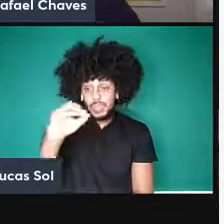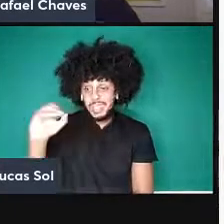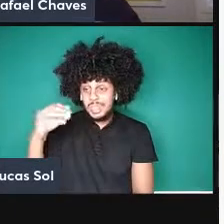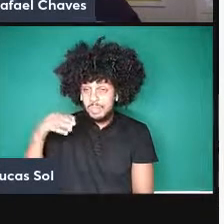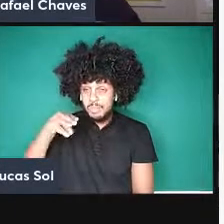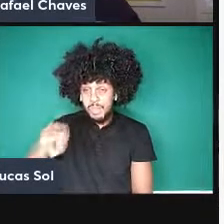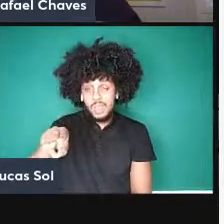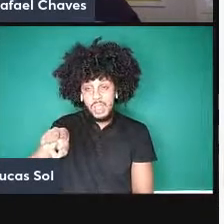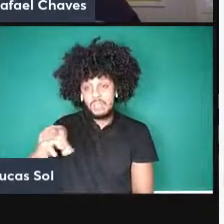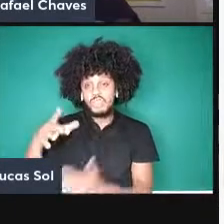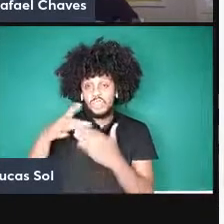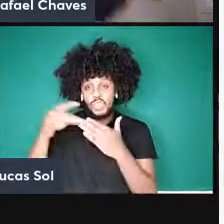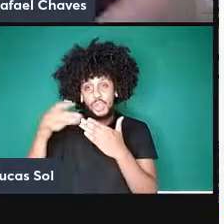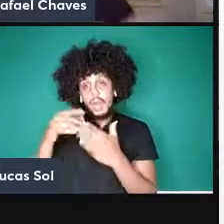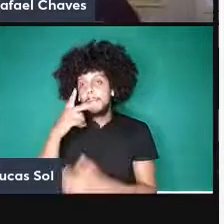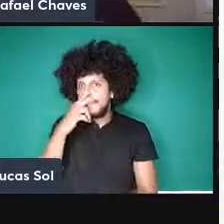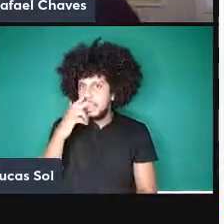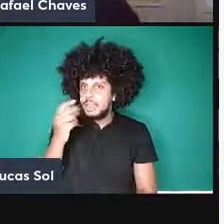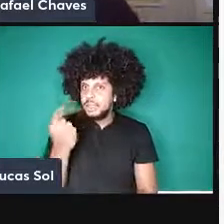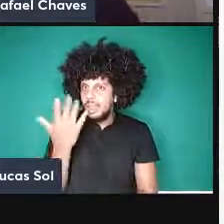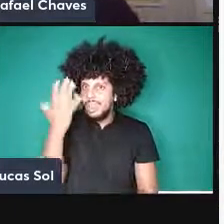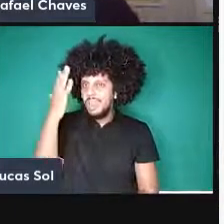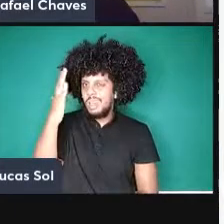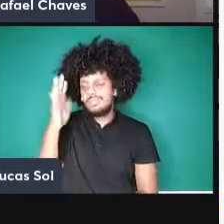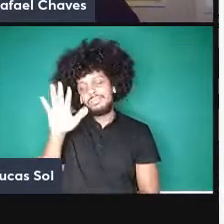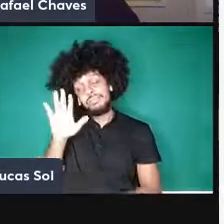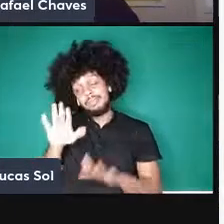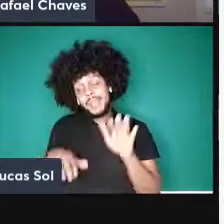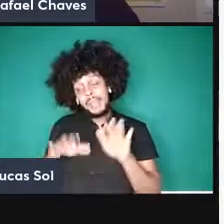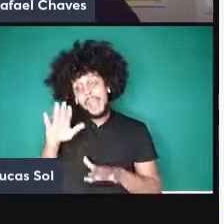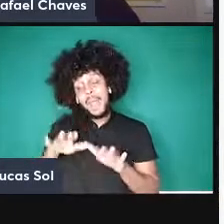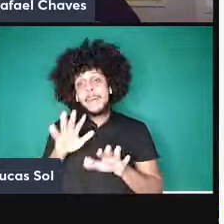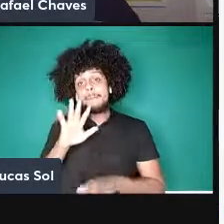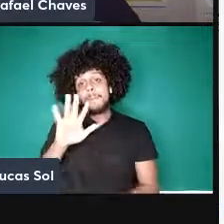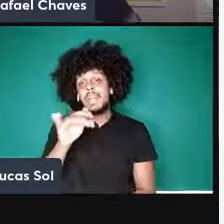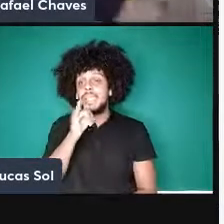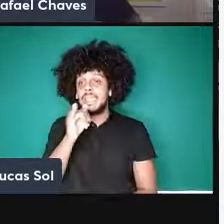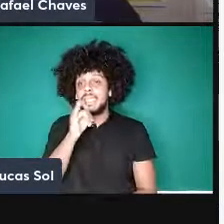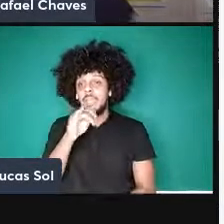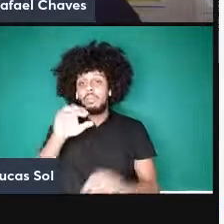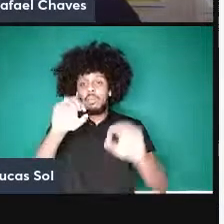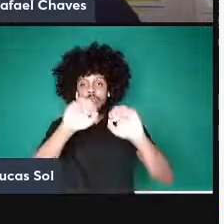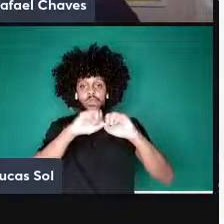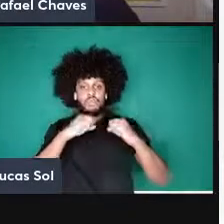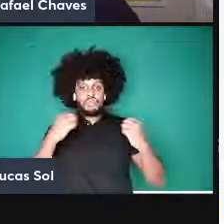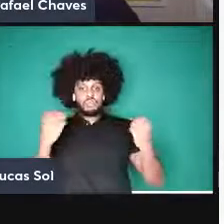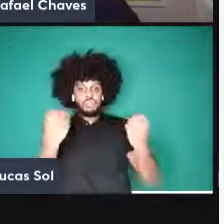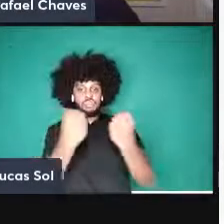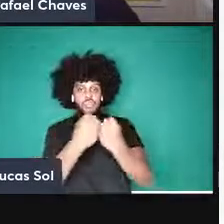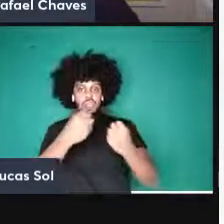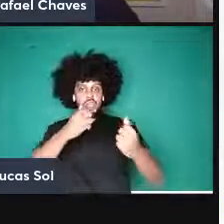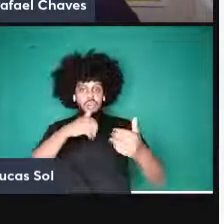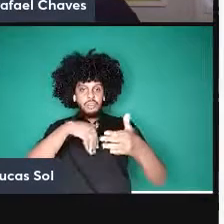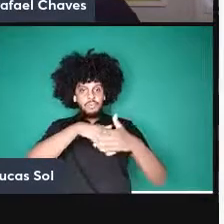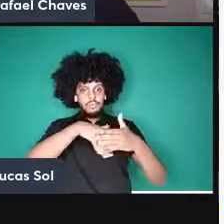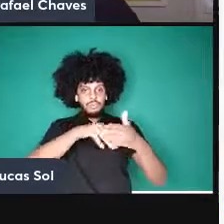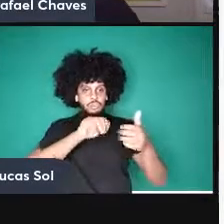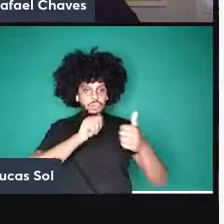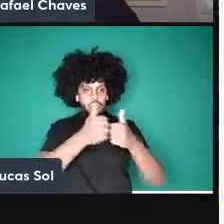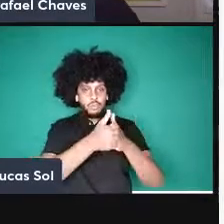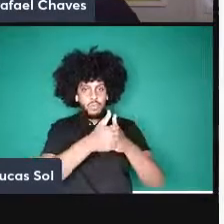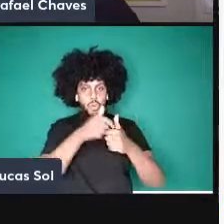mas por exemplo o estádio de futebol aqui onde eu moro na Copa lá de 2014 ele